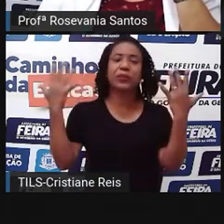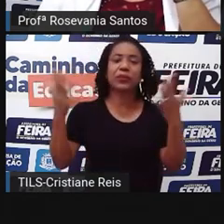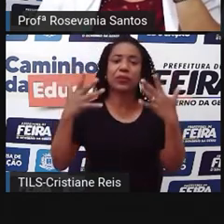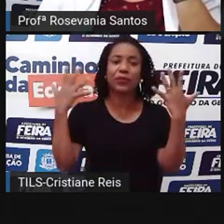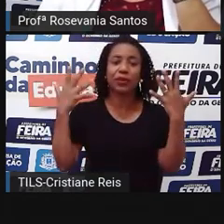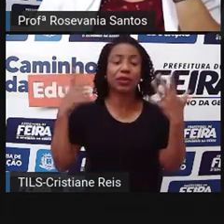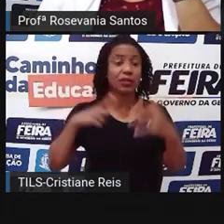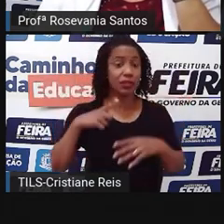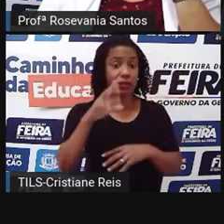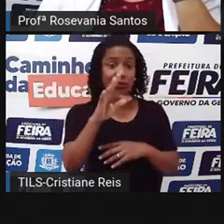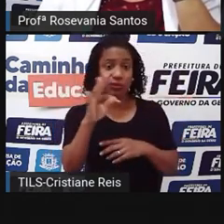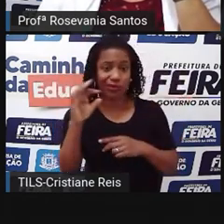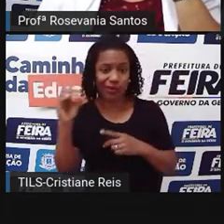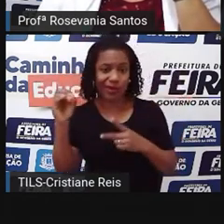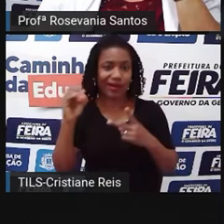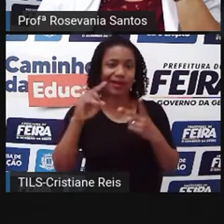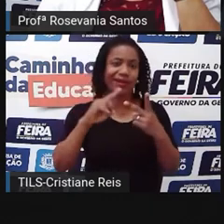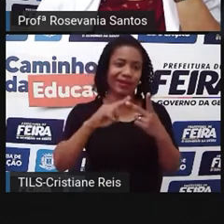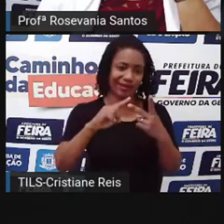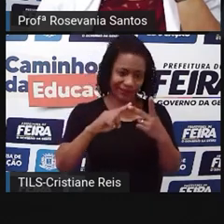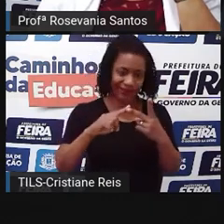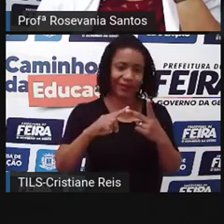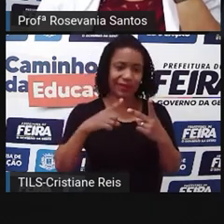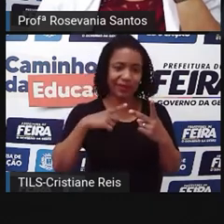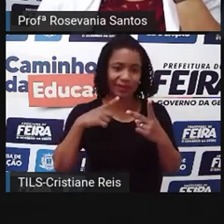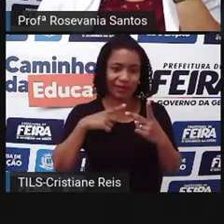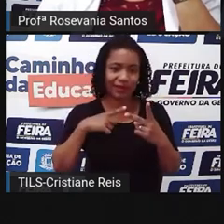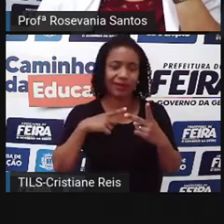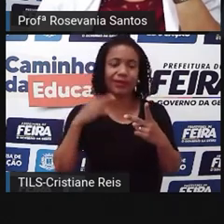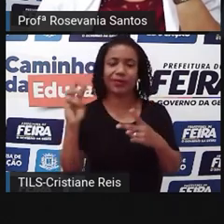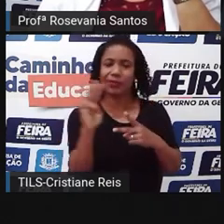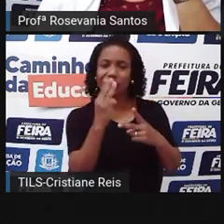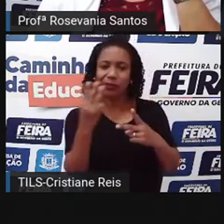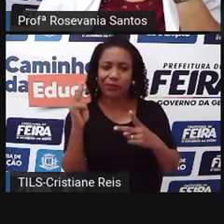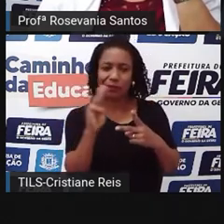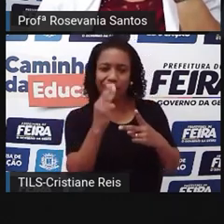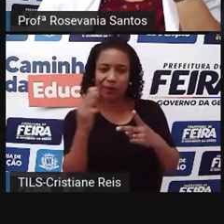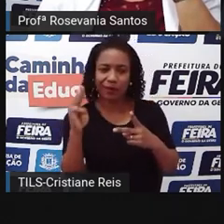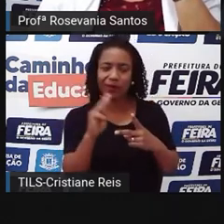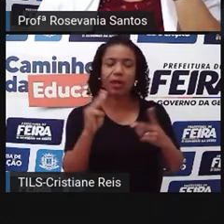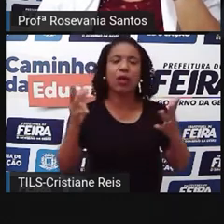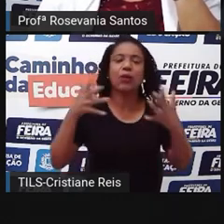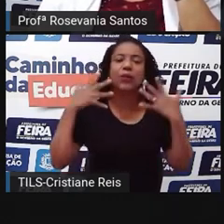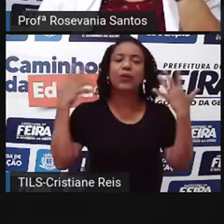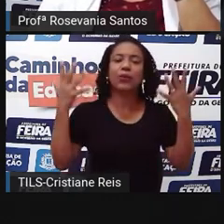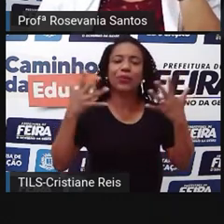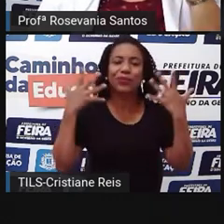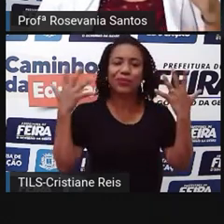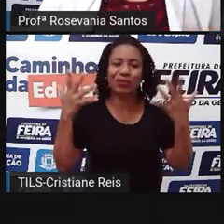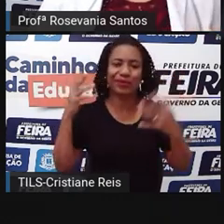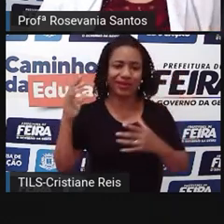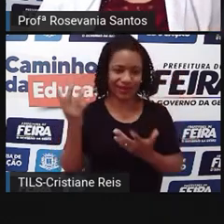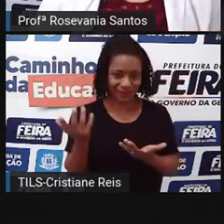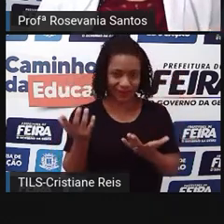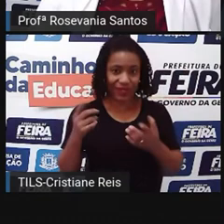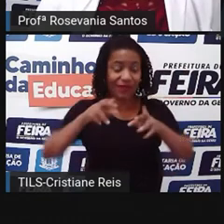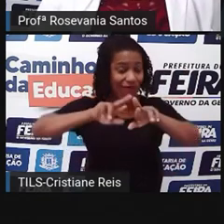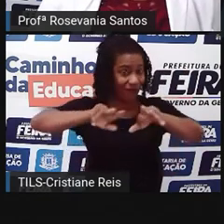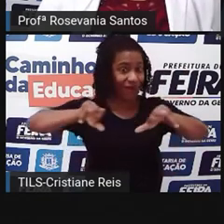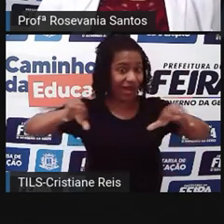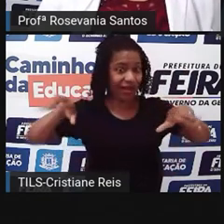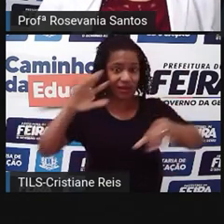Tocantins, aqui, bem pouquinho, né. Tem esse nome pela alta quantia de cocais, principalmente o Babassu e a Carnaúba.